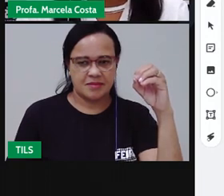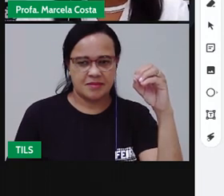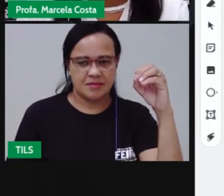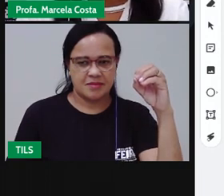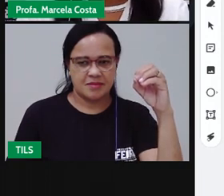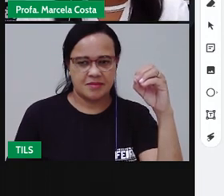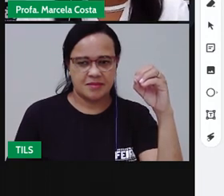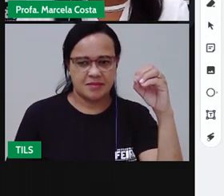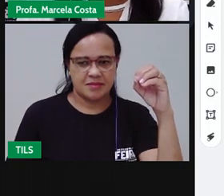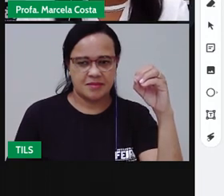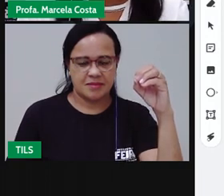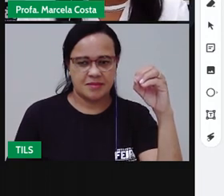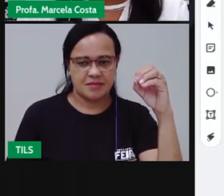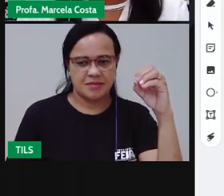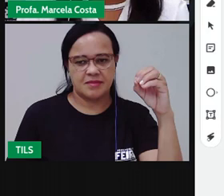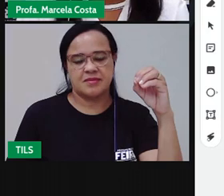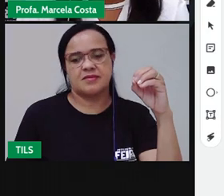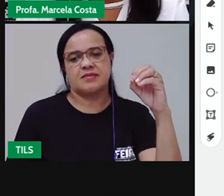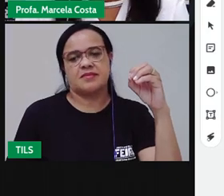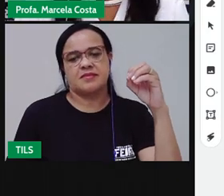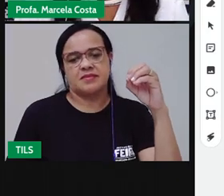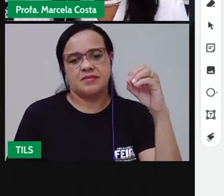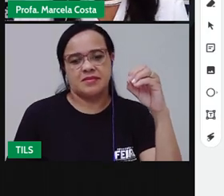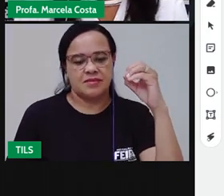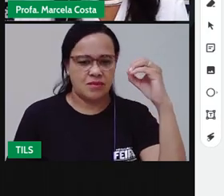lado esquerdo. Fechou o círculo.